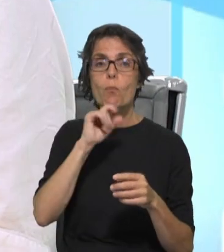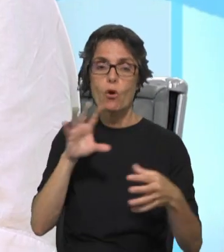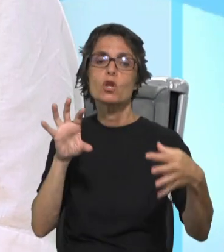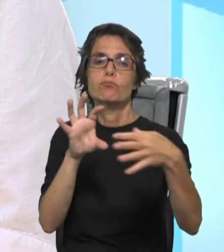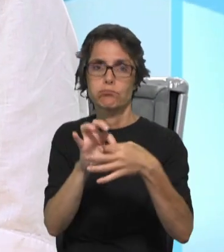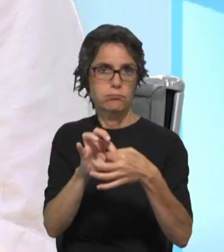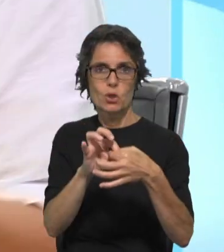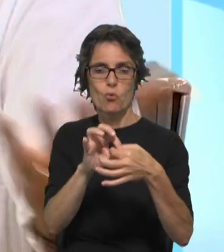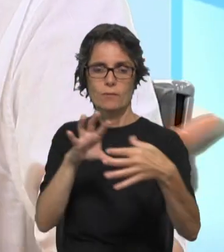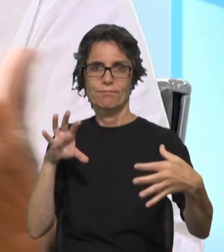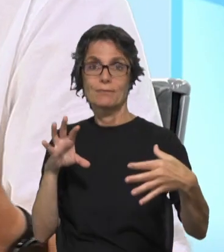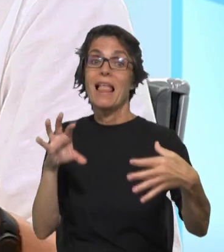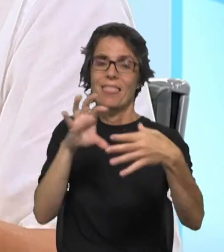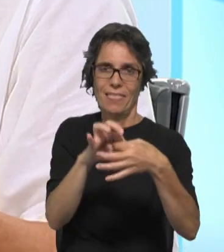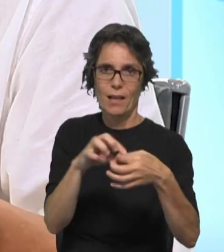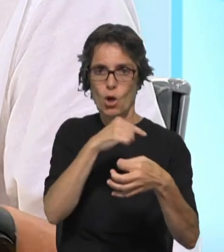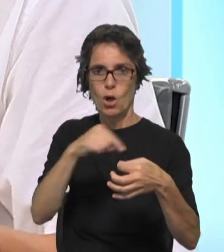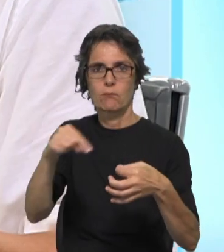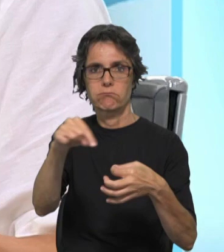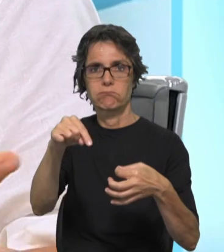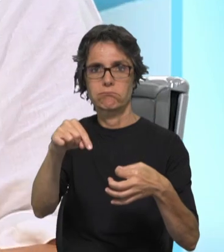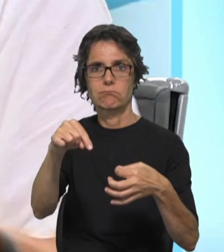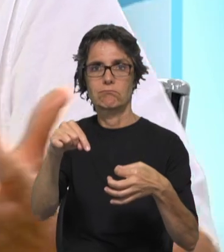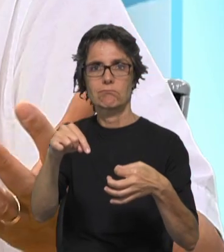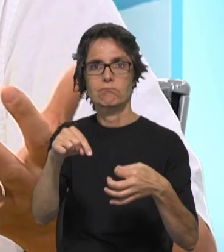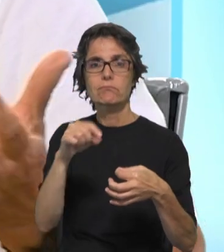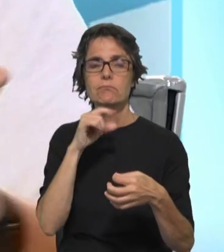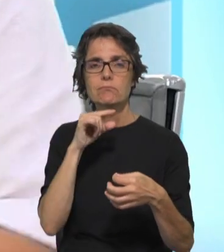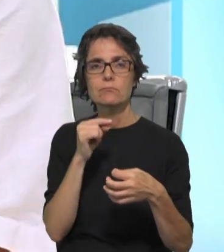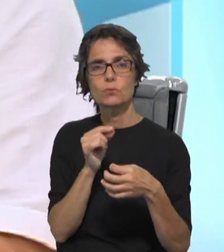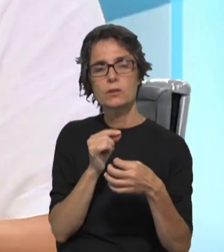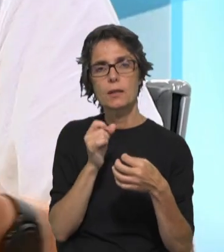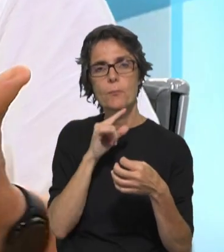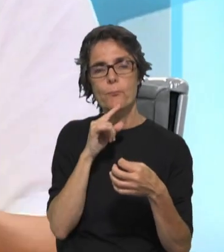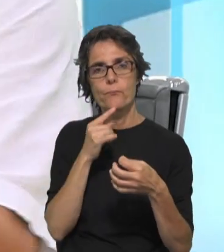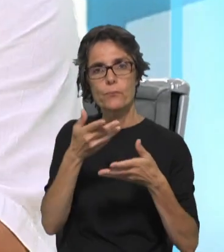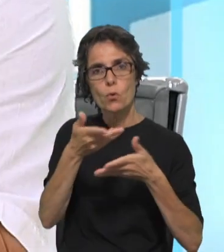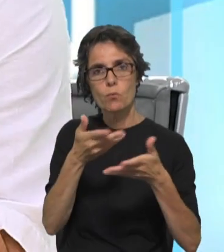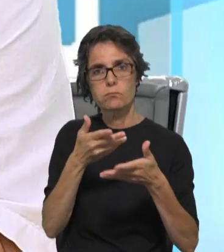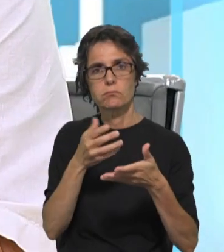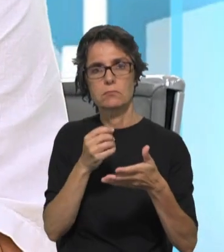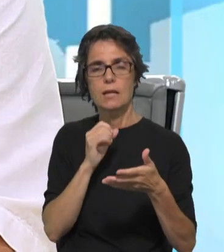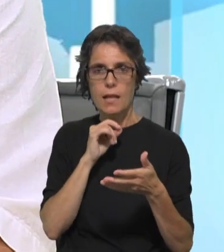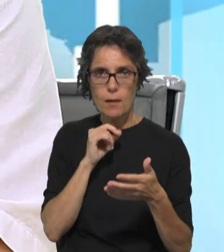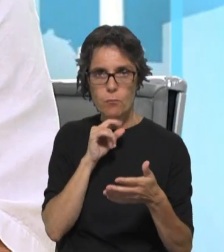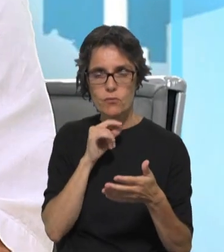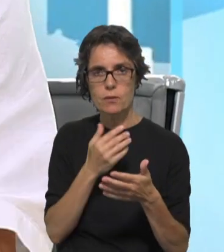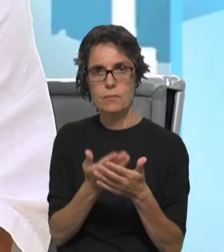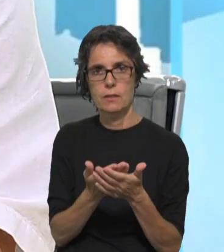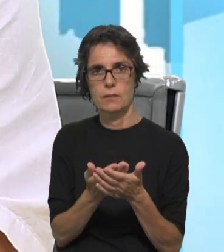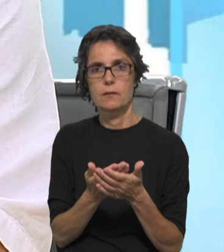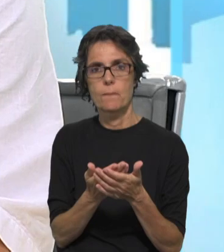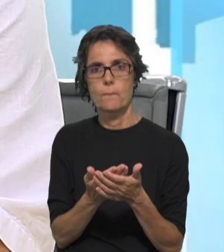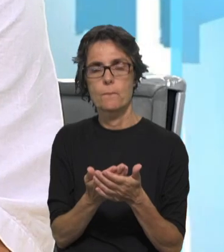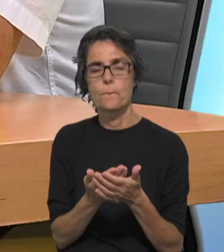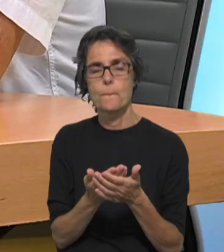ligar os povos que estão, ou de uma margem ou de outra, era, portanto, de alimentar esses povos, de pôr-nos em comunhão, de saber juntos